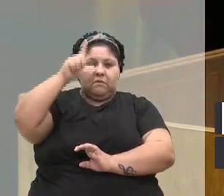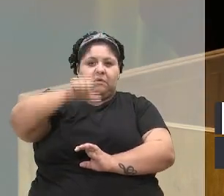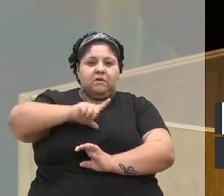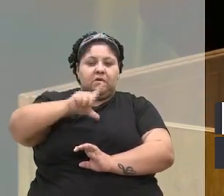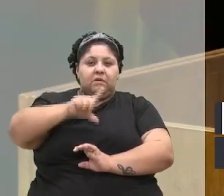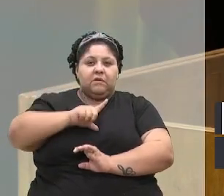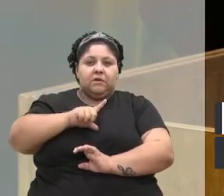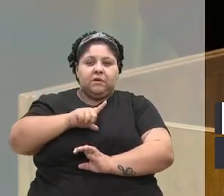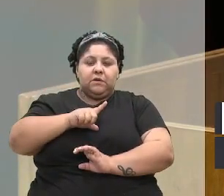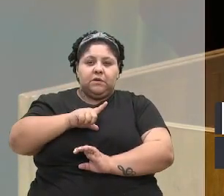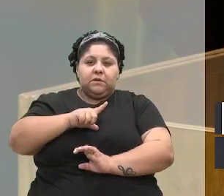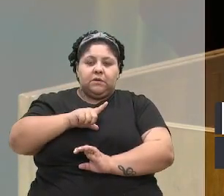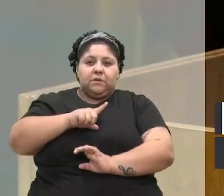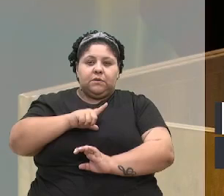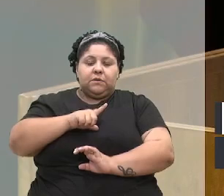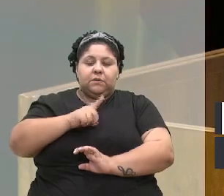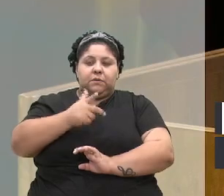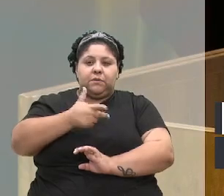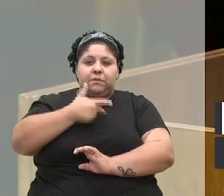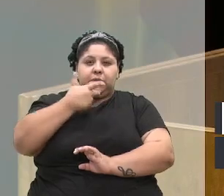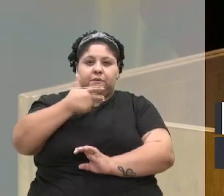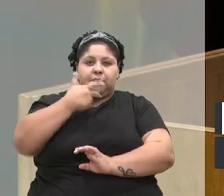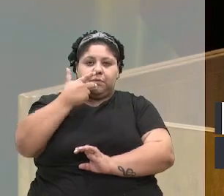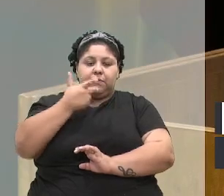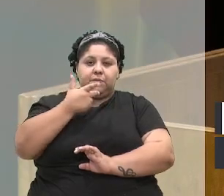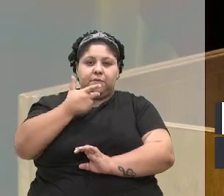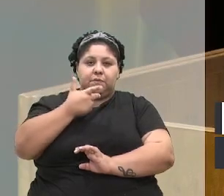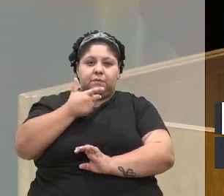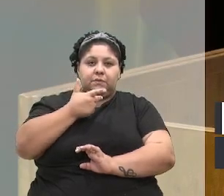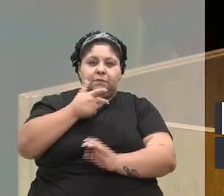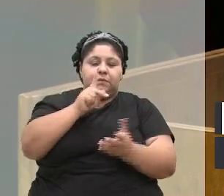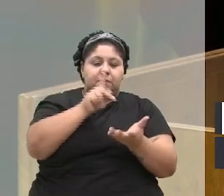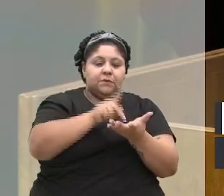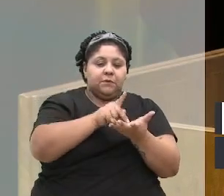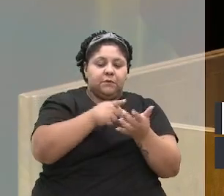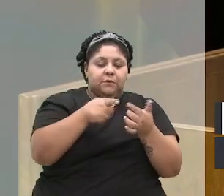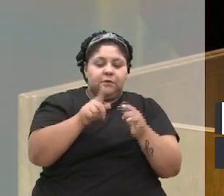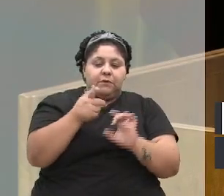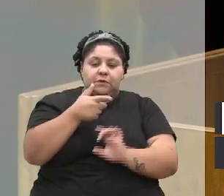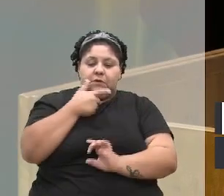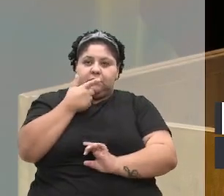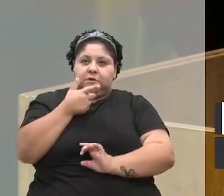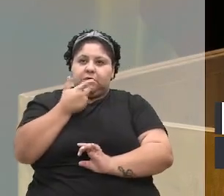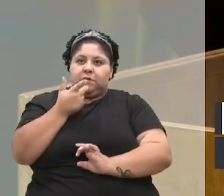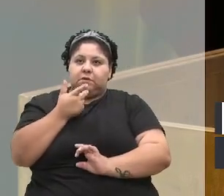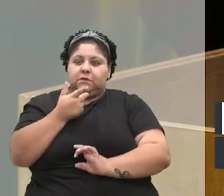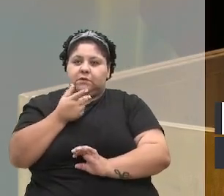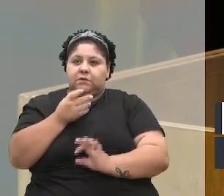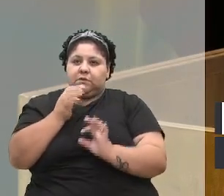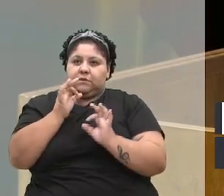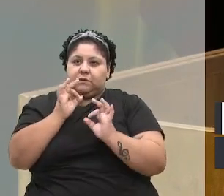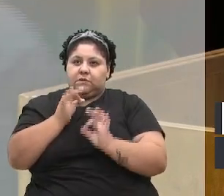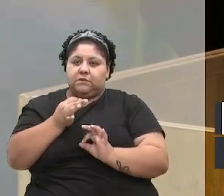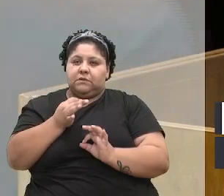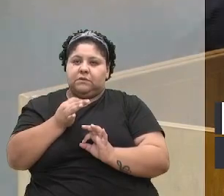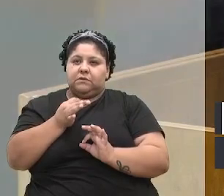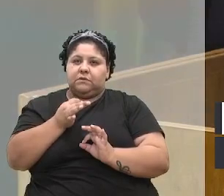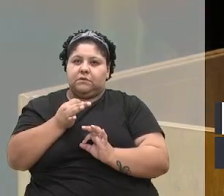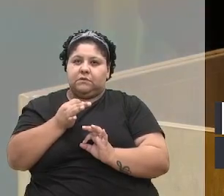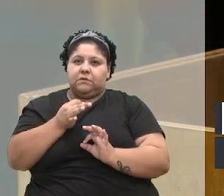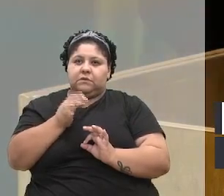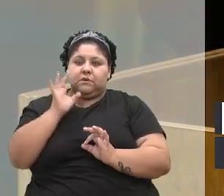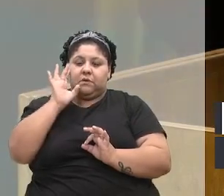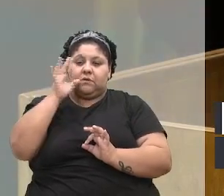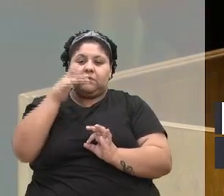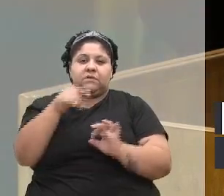colocar, falar certas inverdades, mas sim falarmos o que de fato está acontecendo e vai